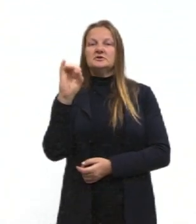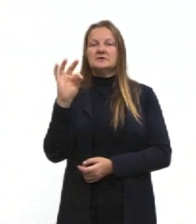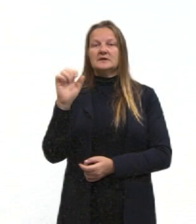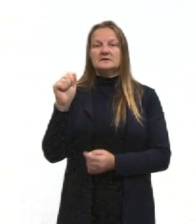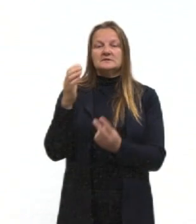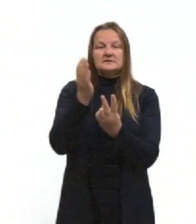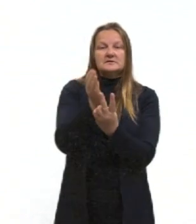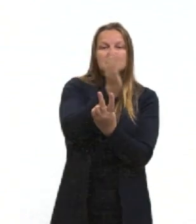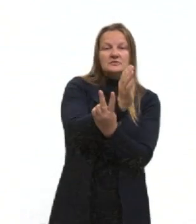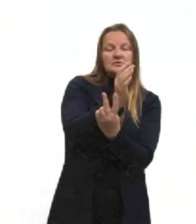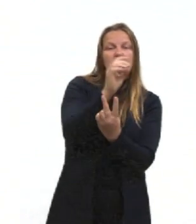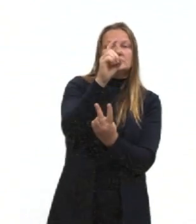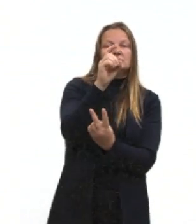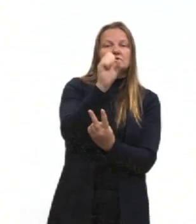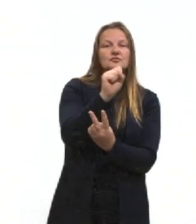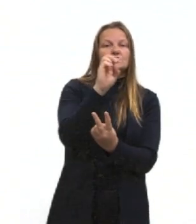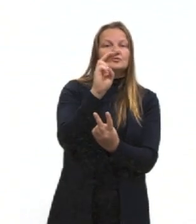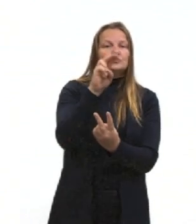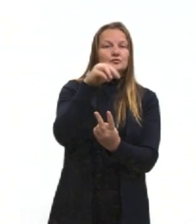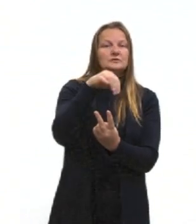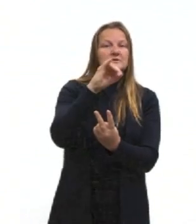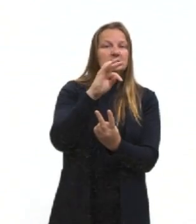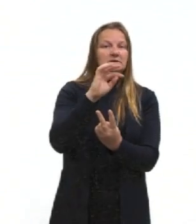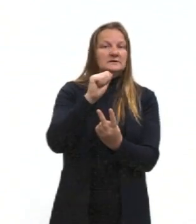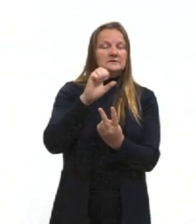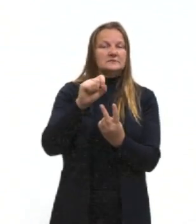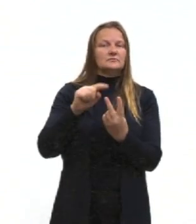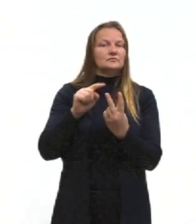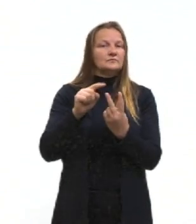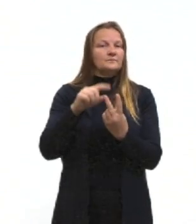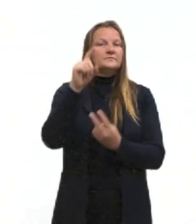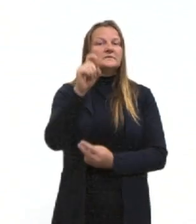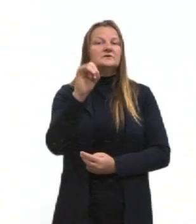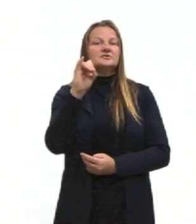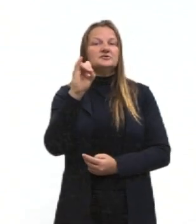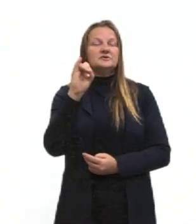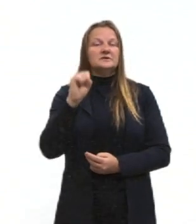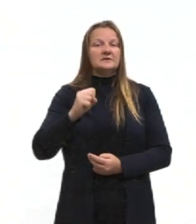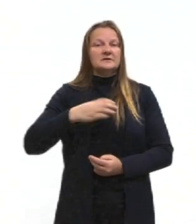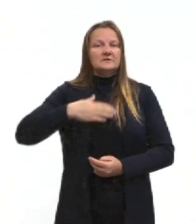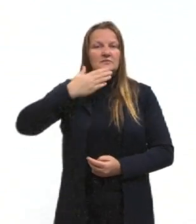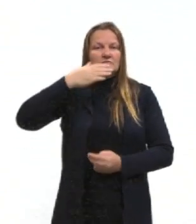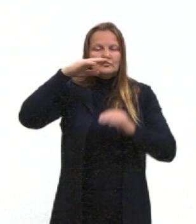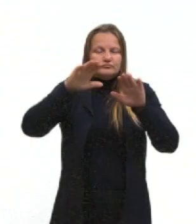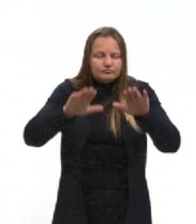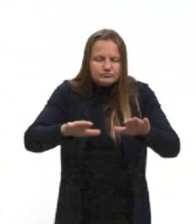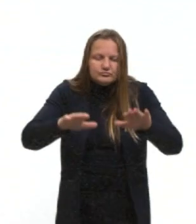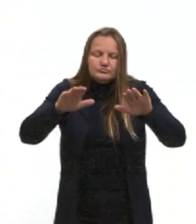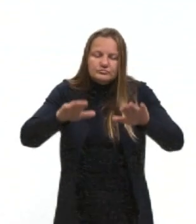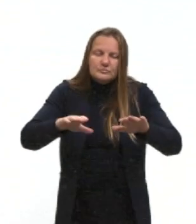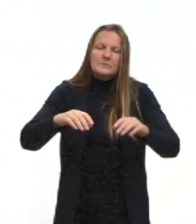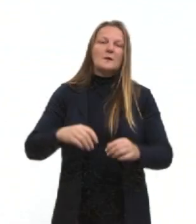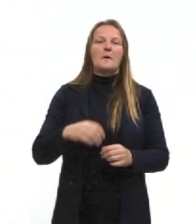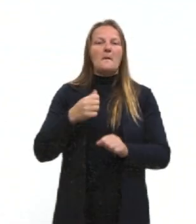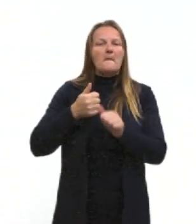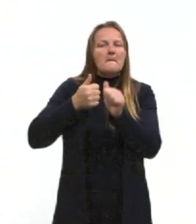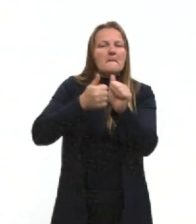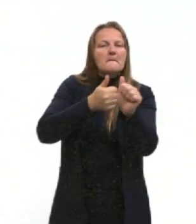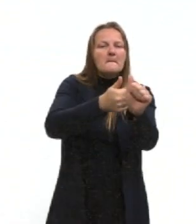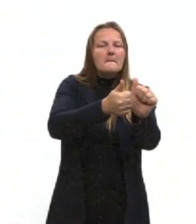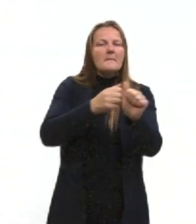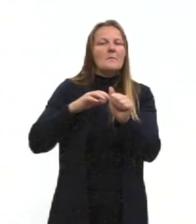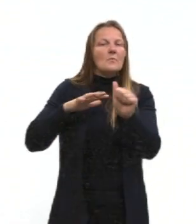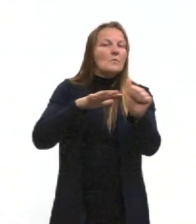sunitas, tá. Quem são os xiítas, né? Quando Maomé veio à terra, que é o grande profeta, né,